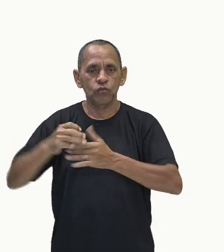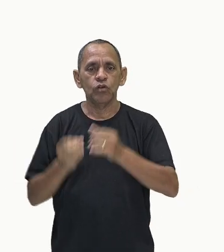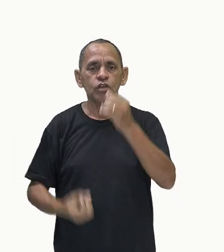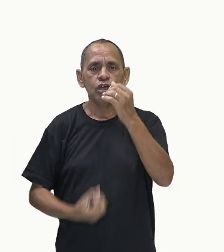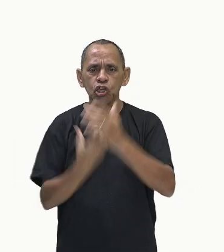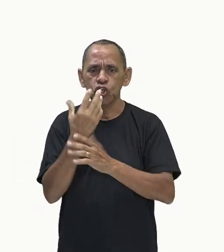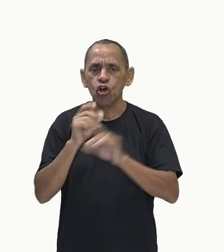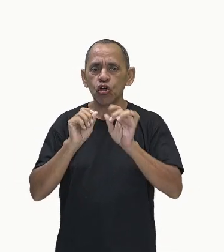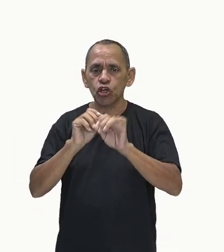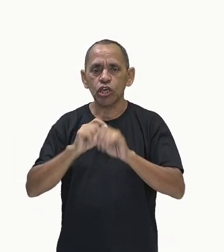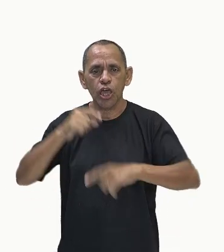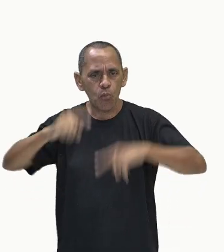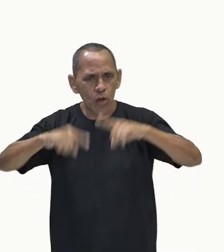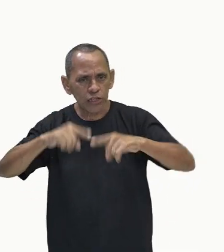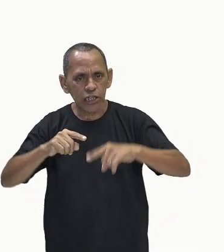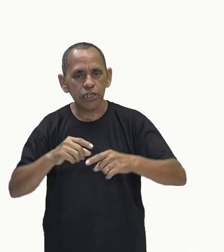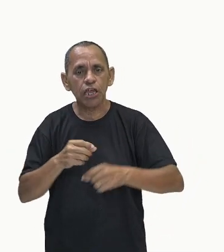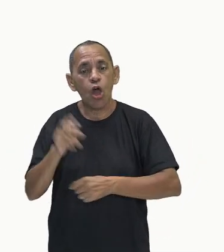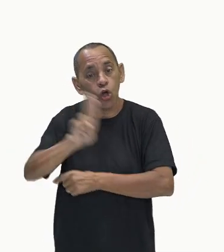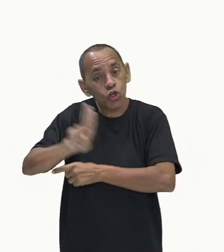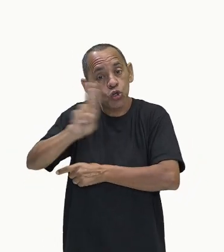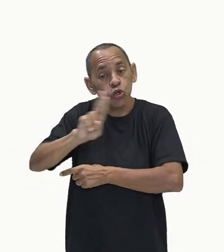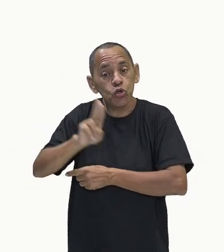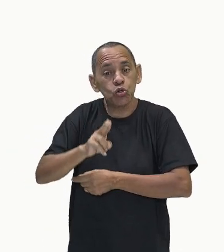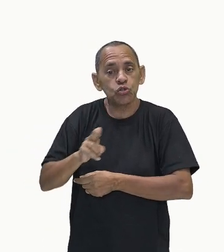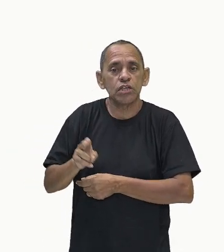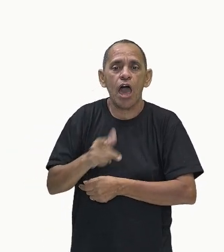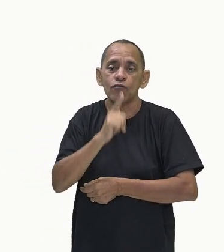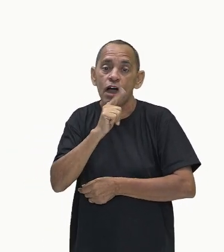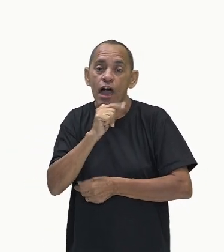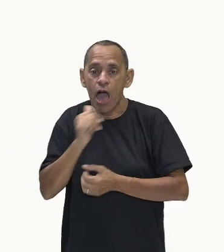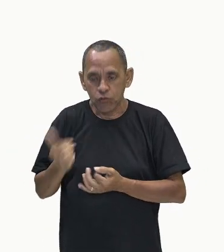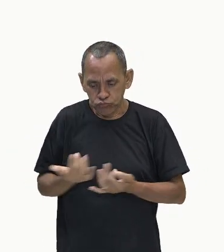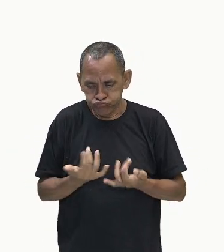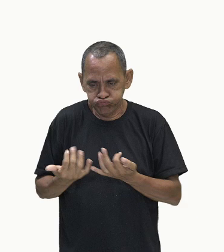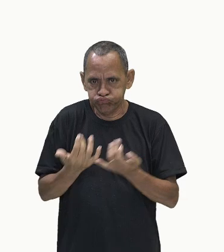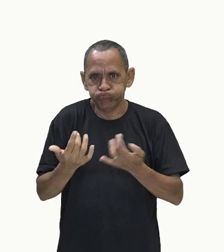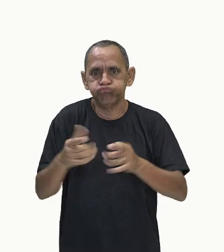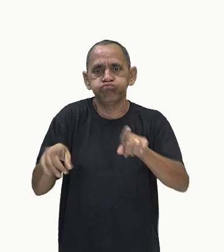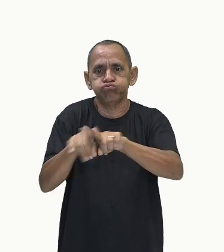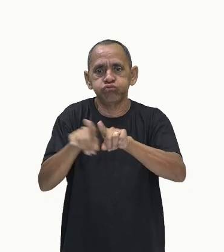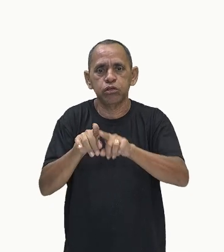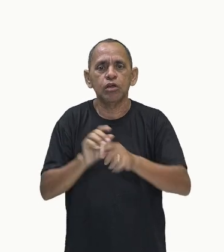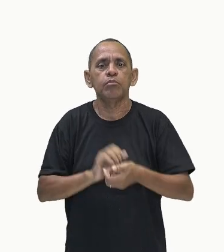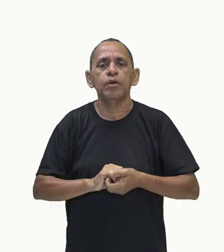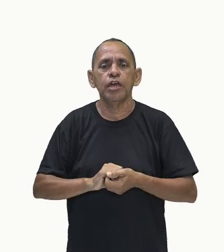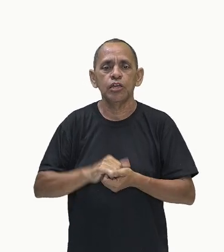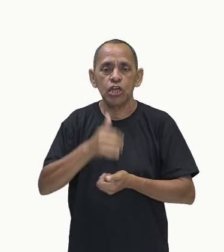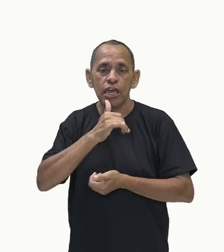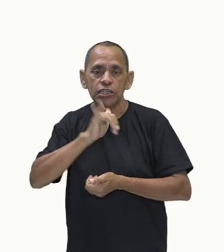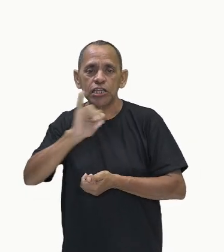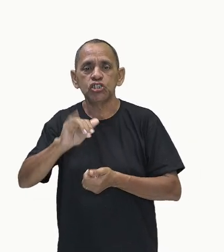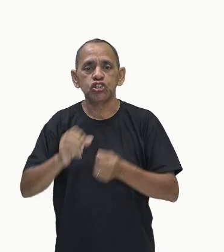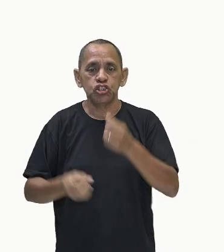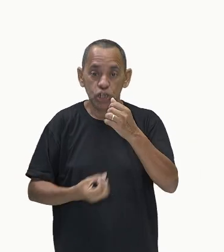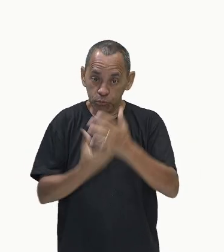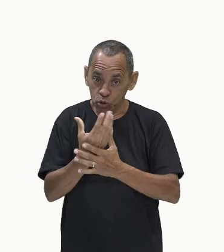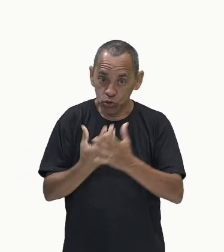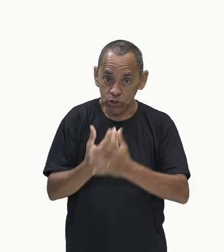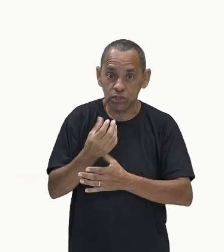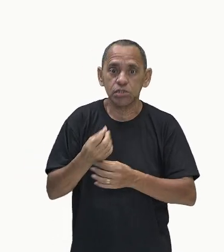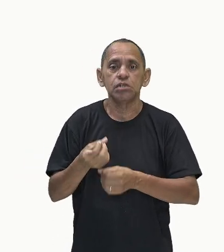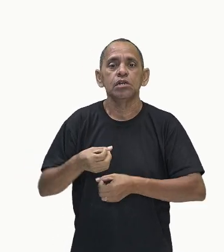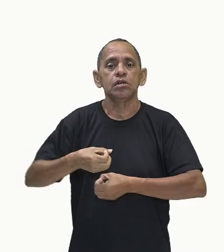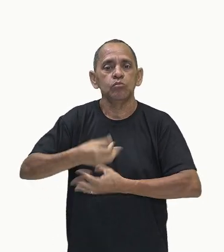utilizavam o vapor d'água para gerar energia capaz de fazer funcionar as máquinas. e isso, galera,